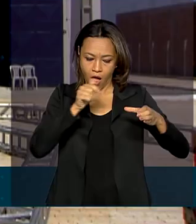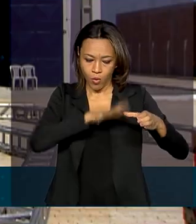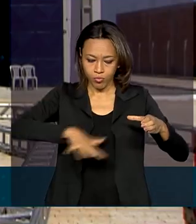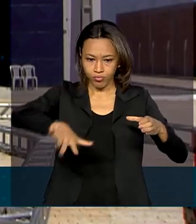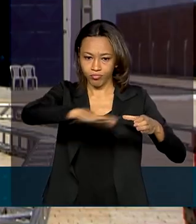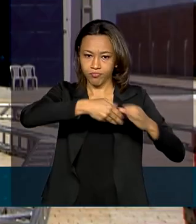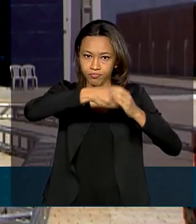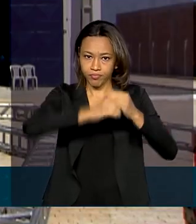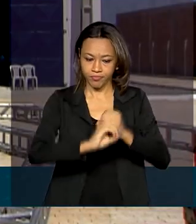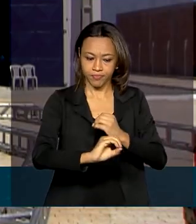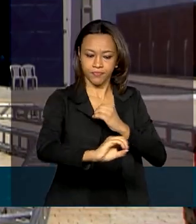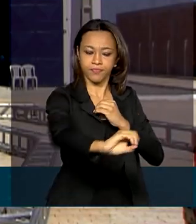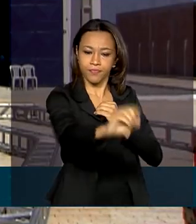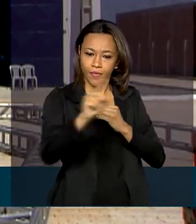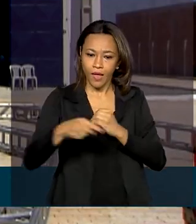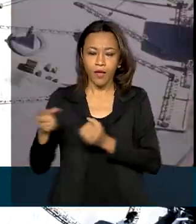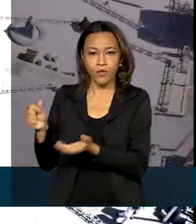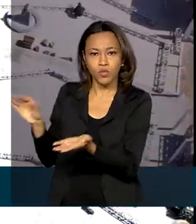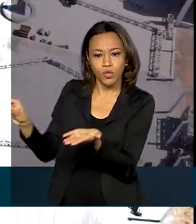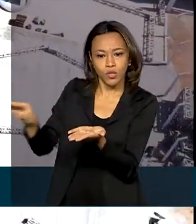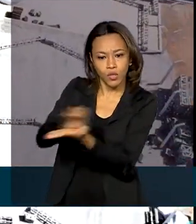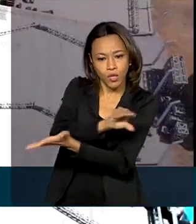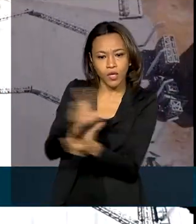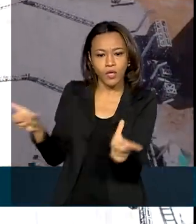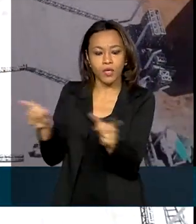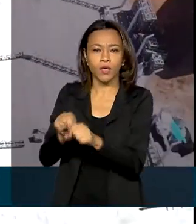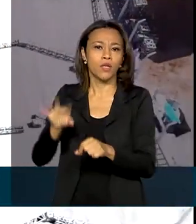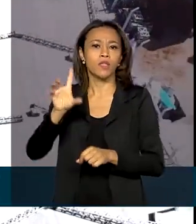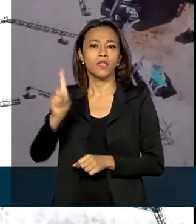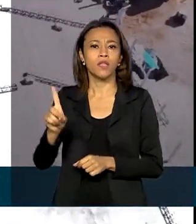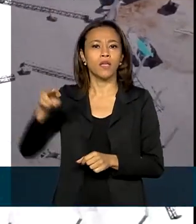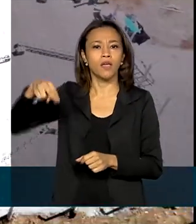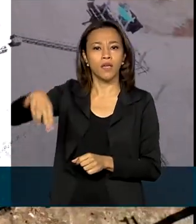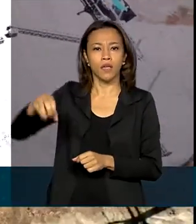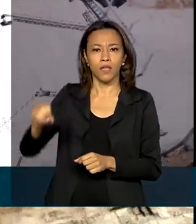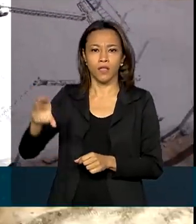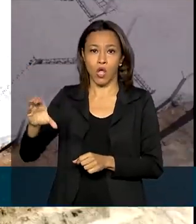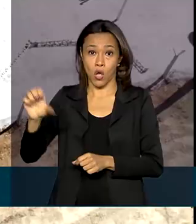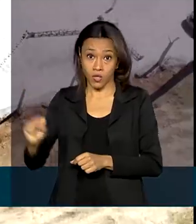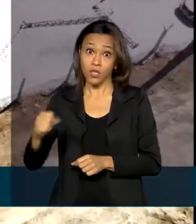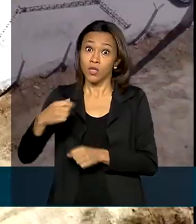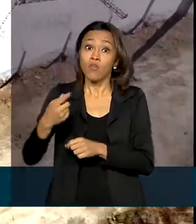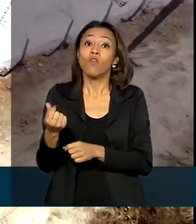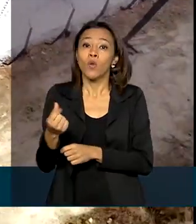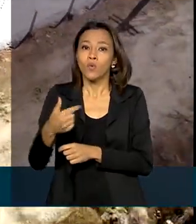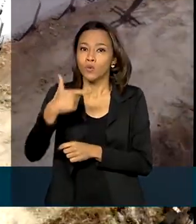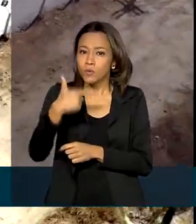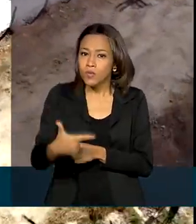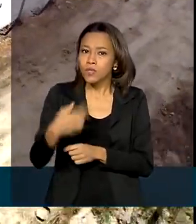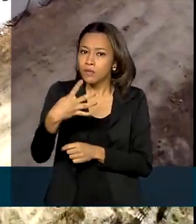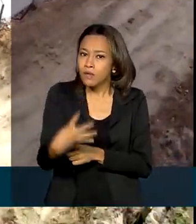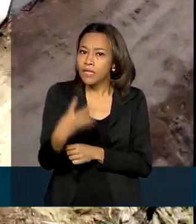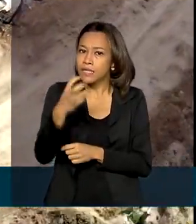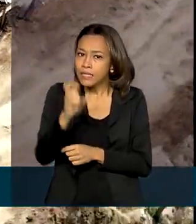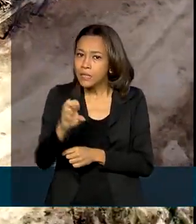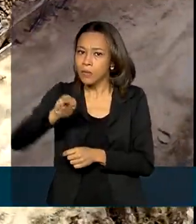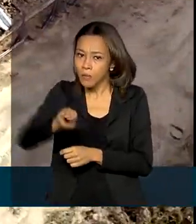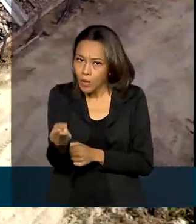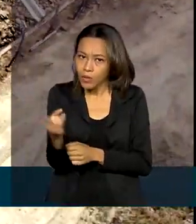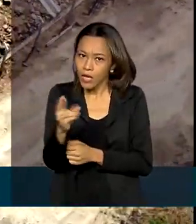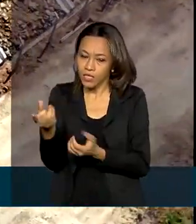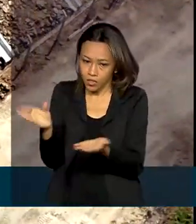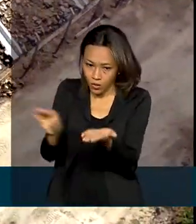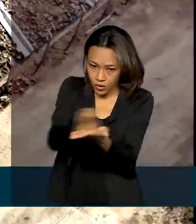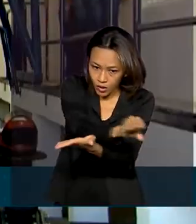uma obra financiada pelo Departamento Nacional de Obras Contra a Seca, no valor de 245 milhões de reais. A adutora